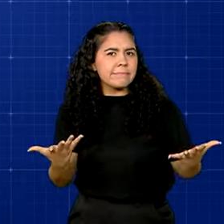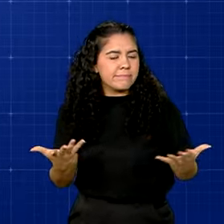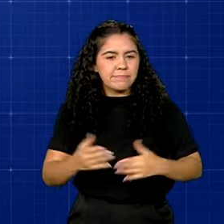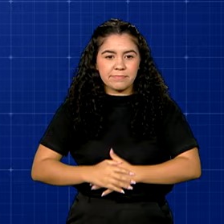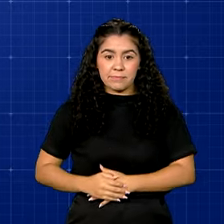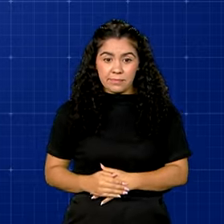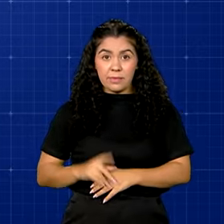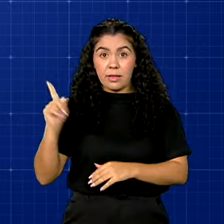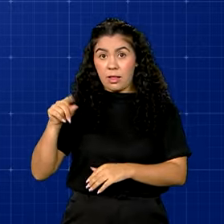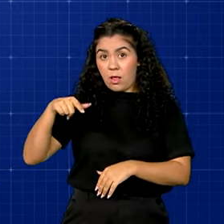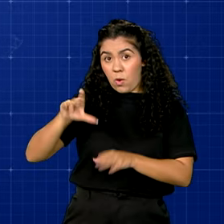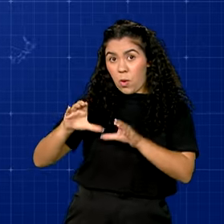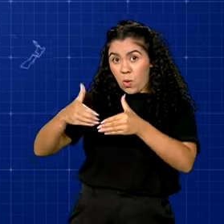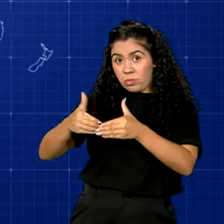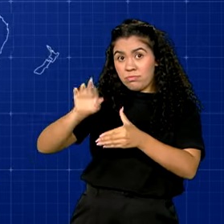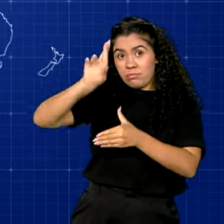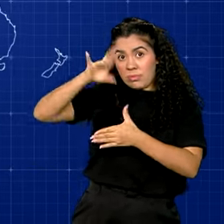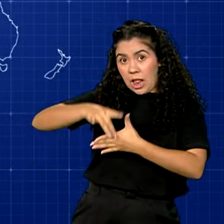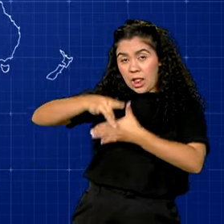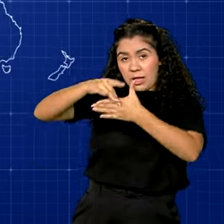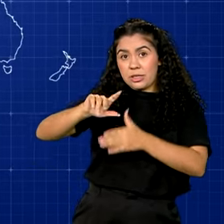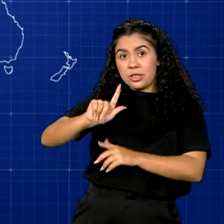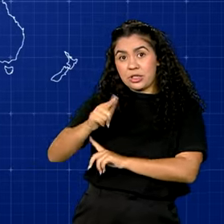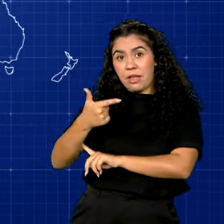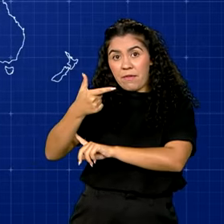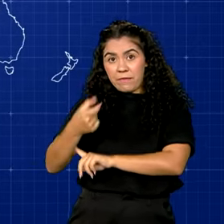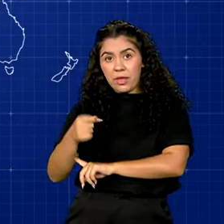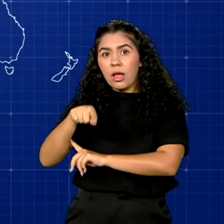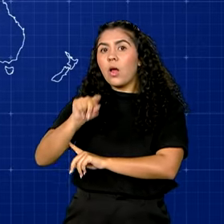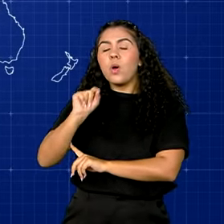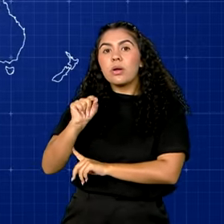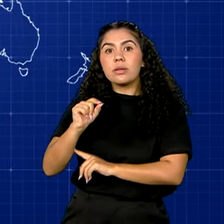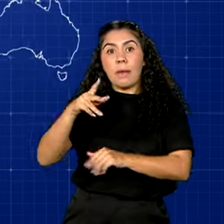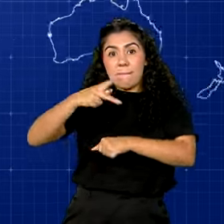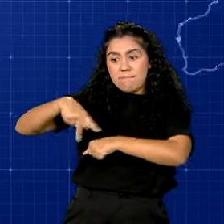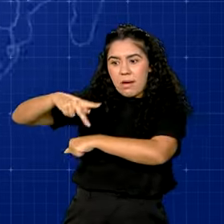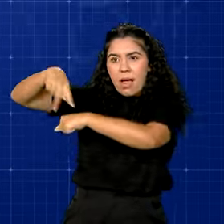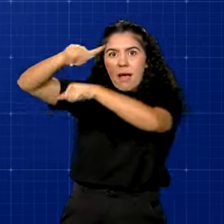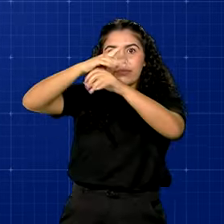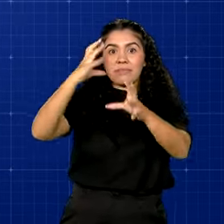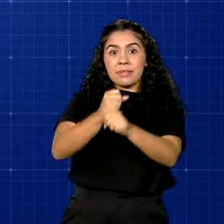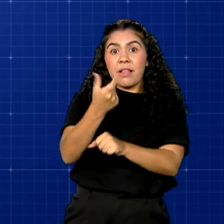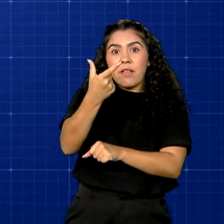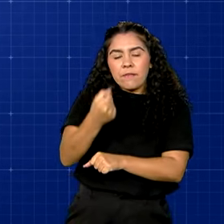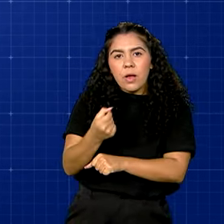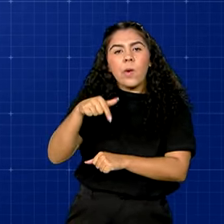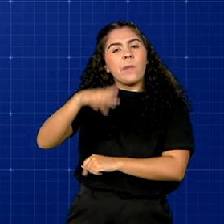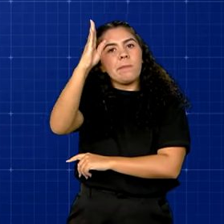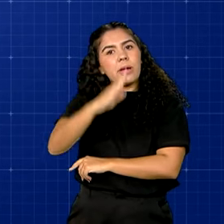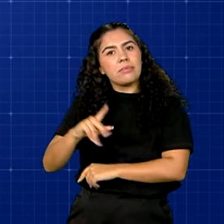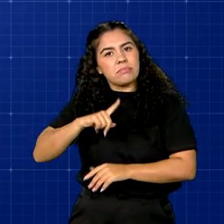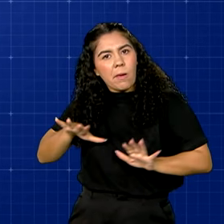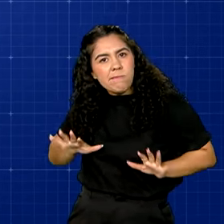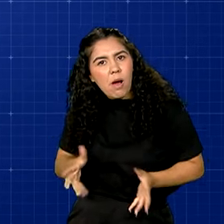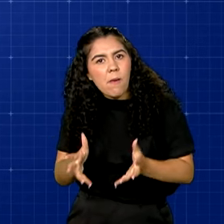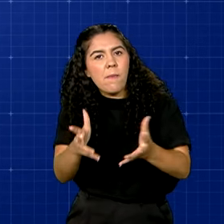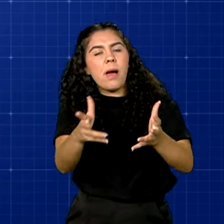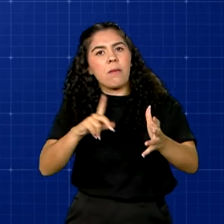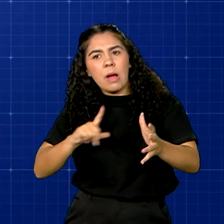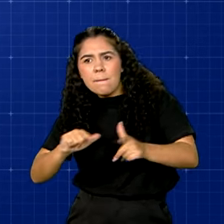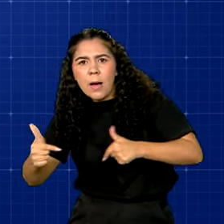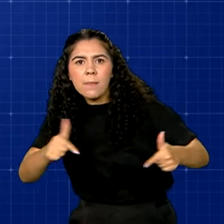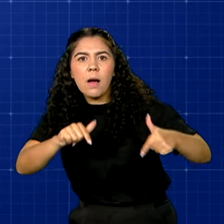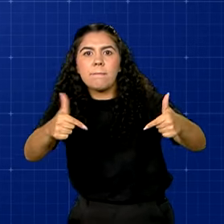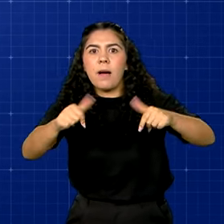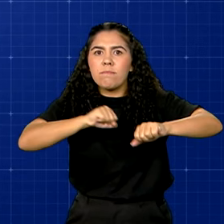rotativo do G20, o grupo das 20 maiores economias do mundo, o Brasil está promovendo uma força-tarefa para a mobilização